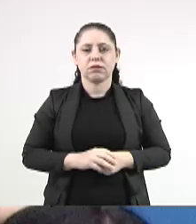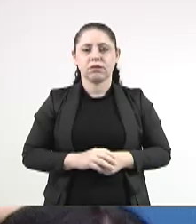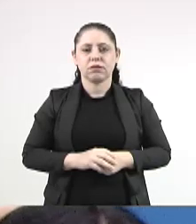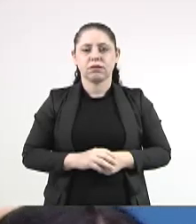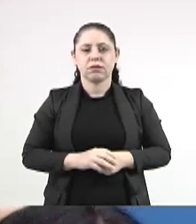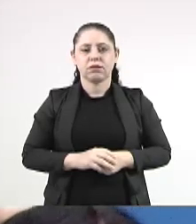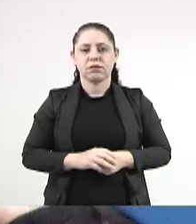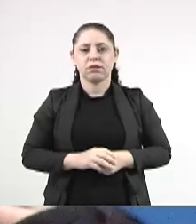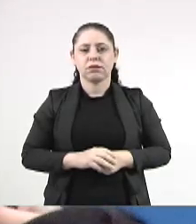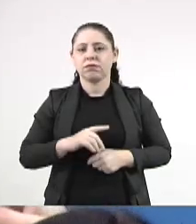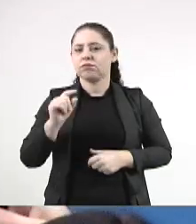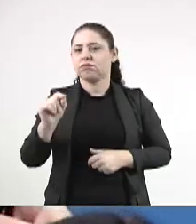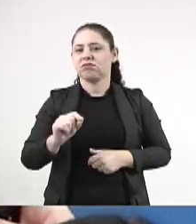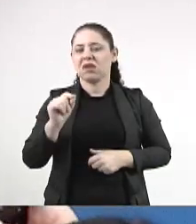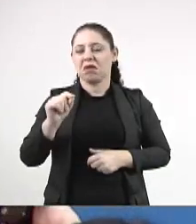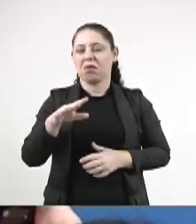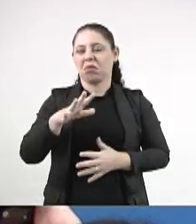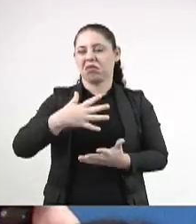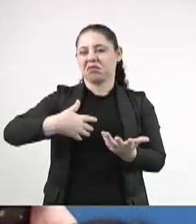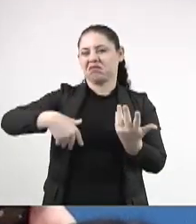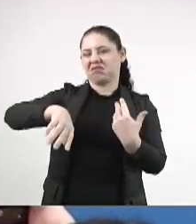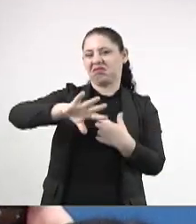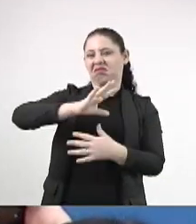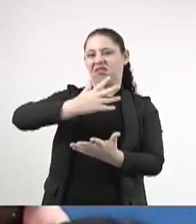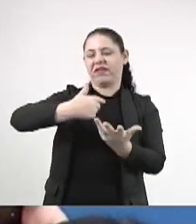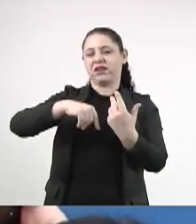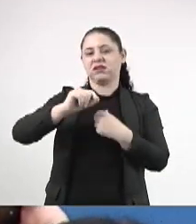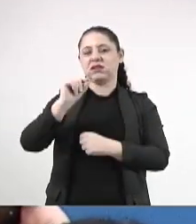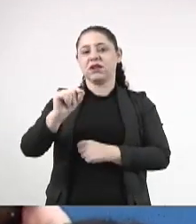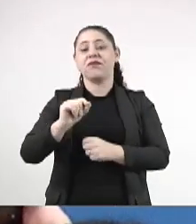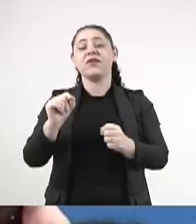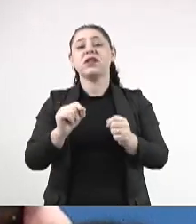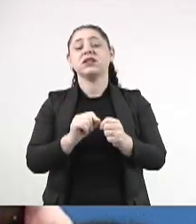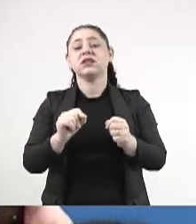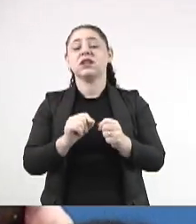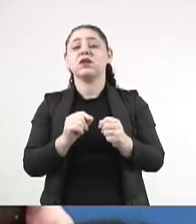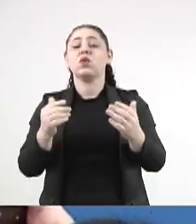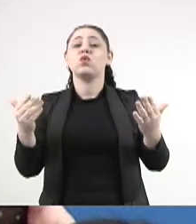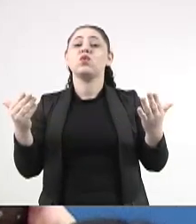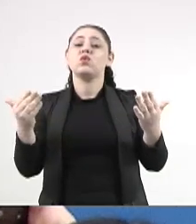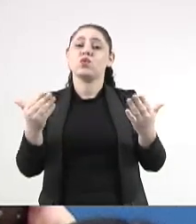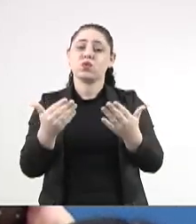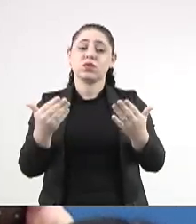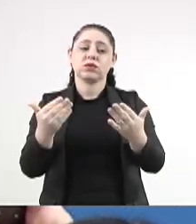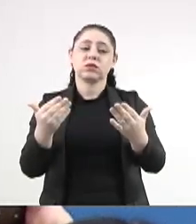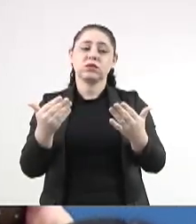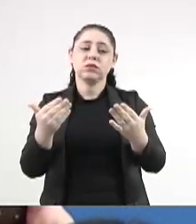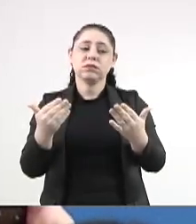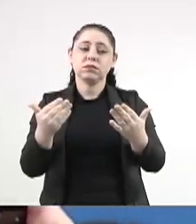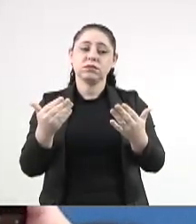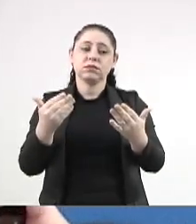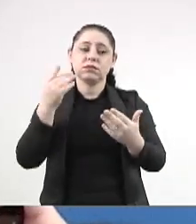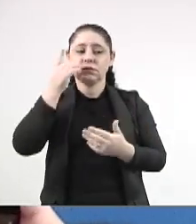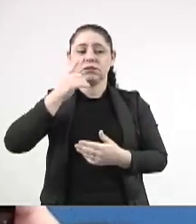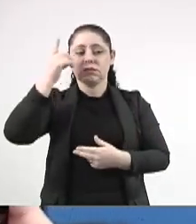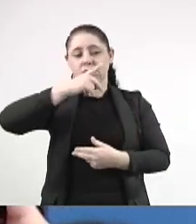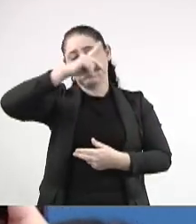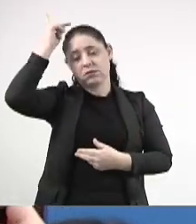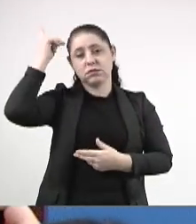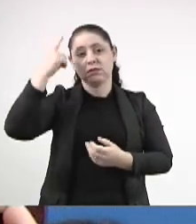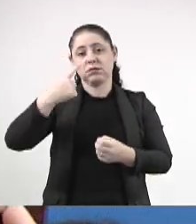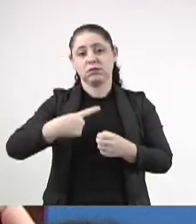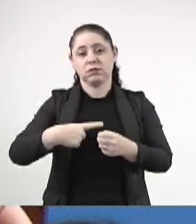esculhambação que está instalada, o presidente Paulo Correia, na